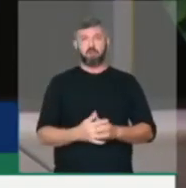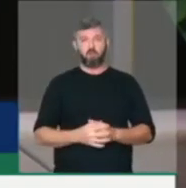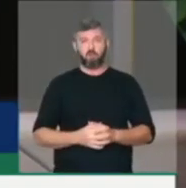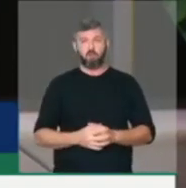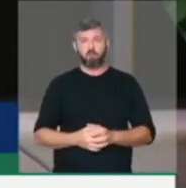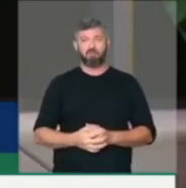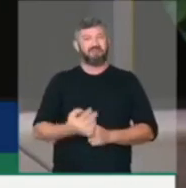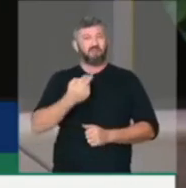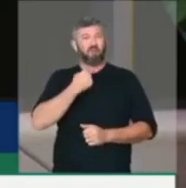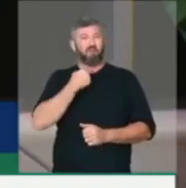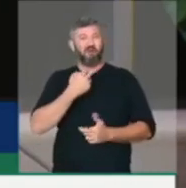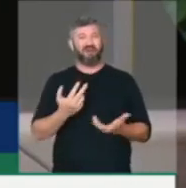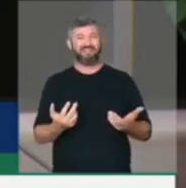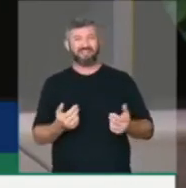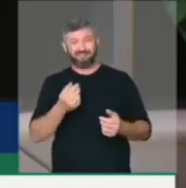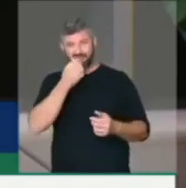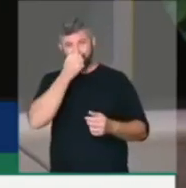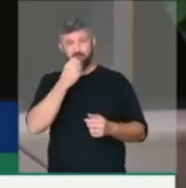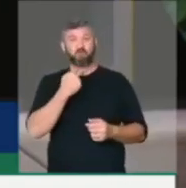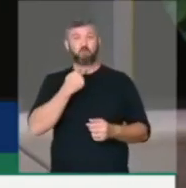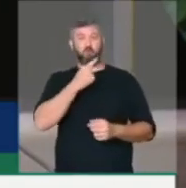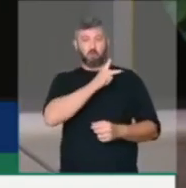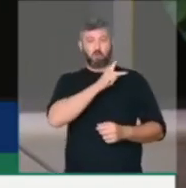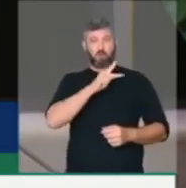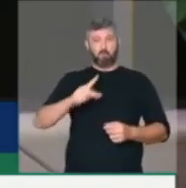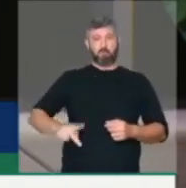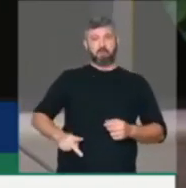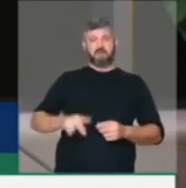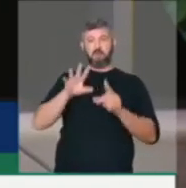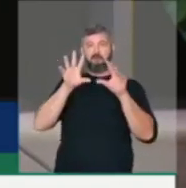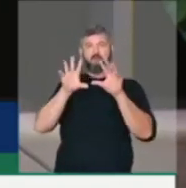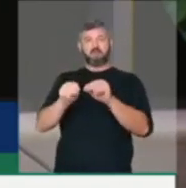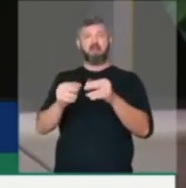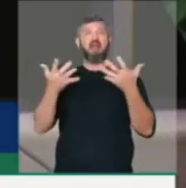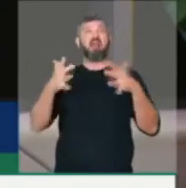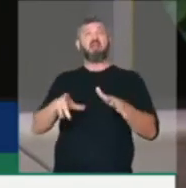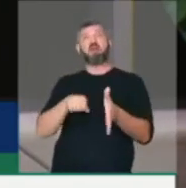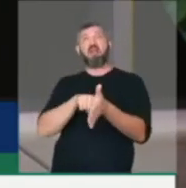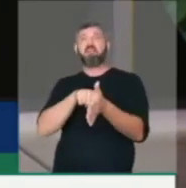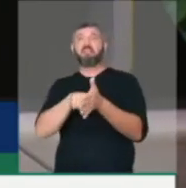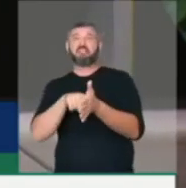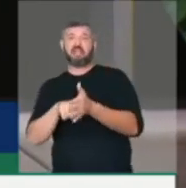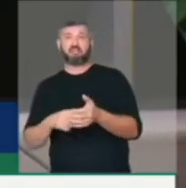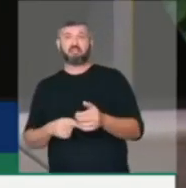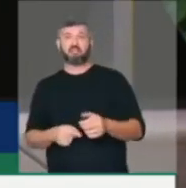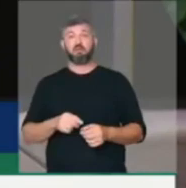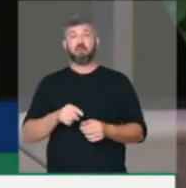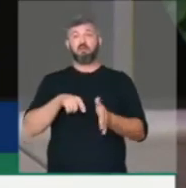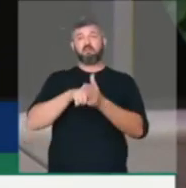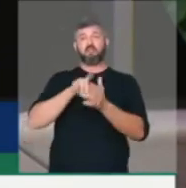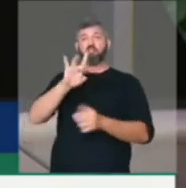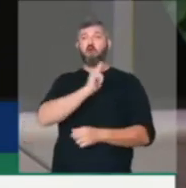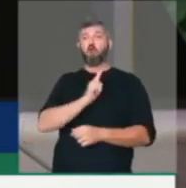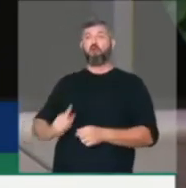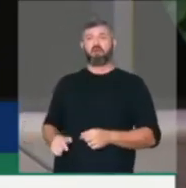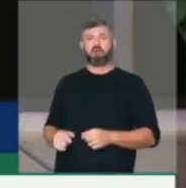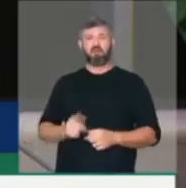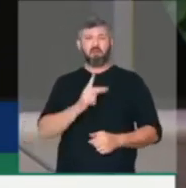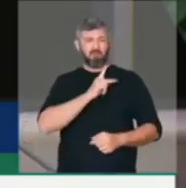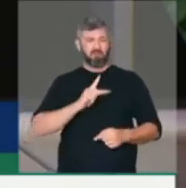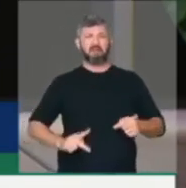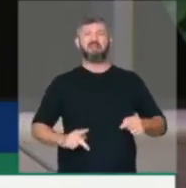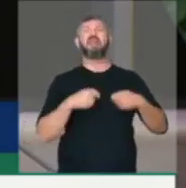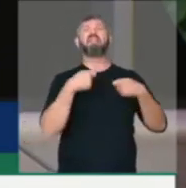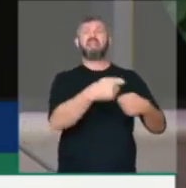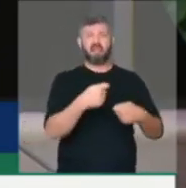não pode. Não pode um presidente interferir para dizer que não quer ser investigado, que vai investigar o governador. Quem é o presidente para fazer isso? Não pode.